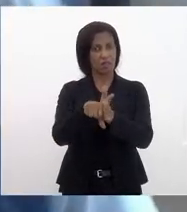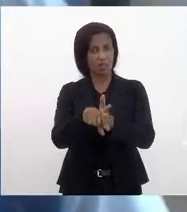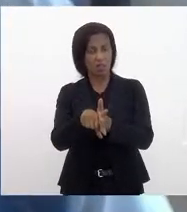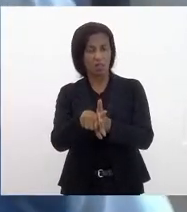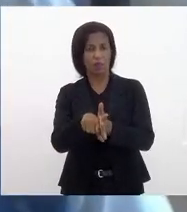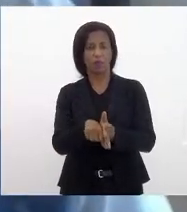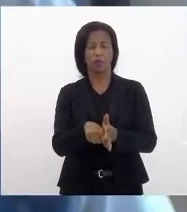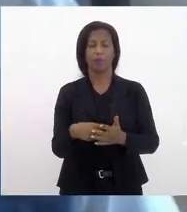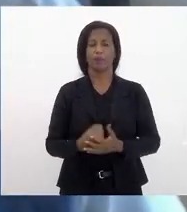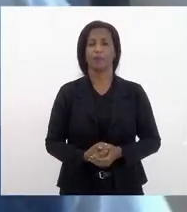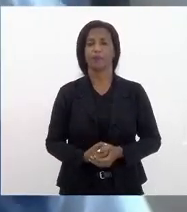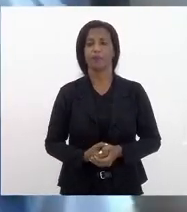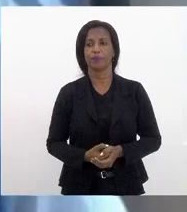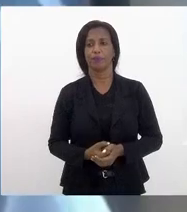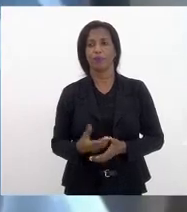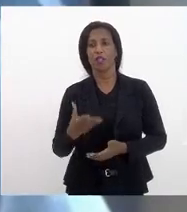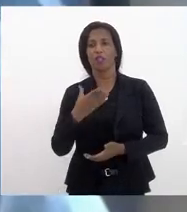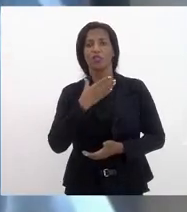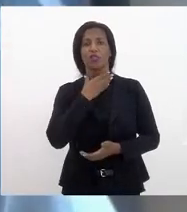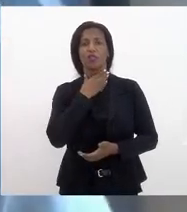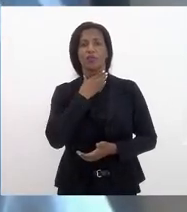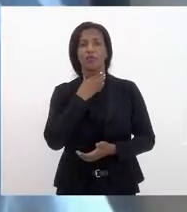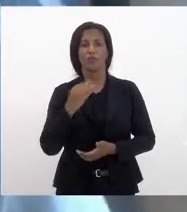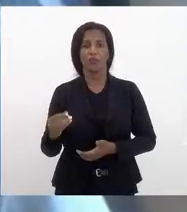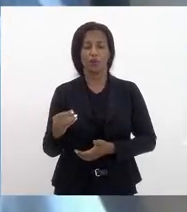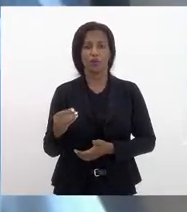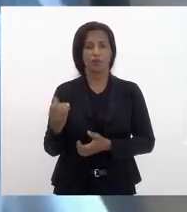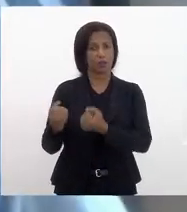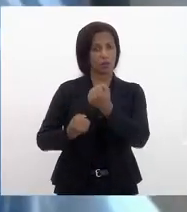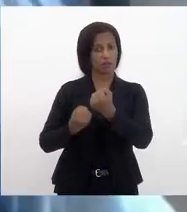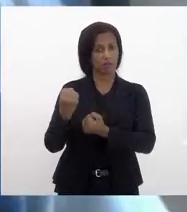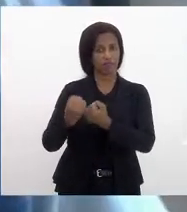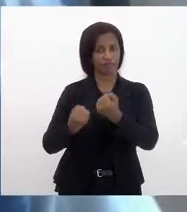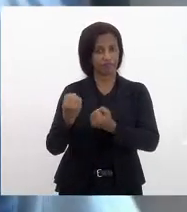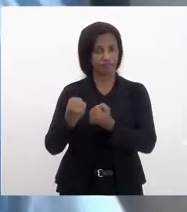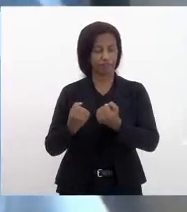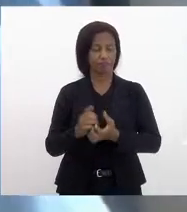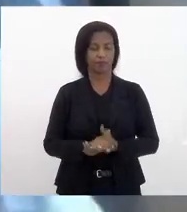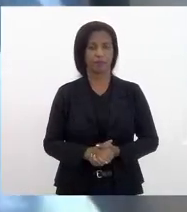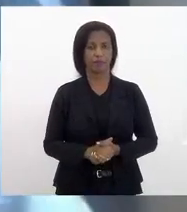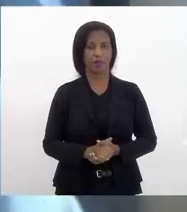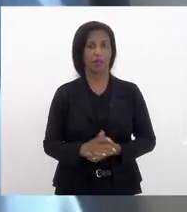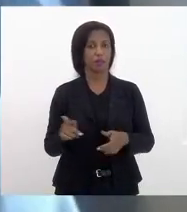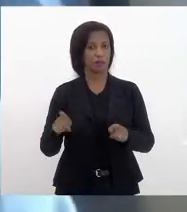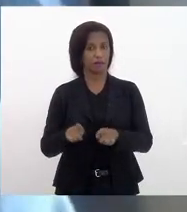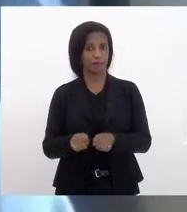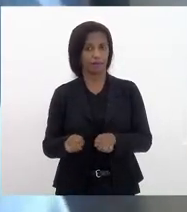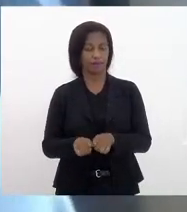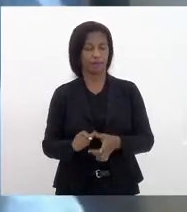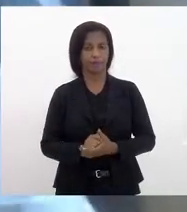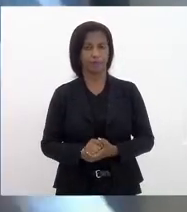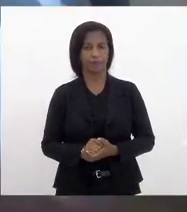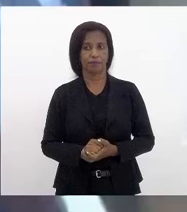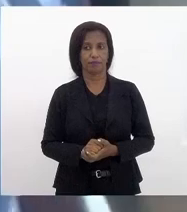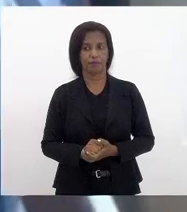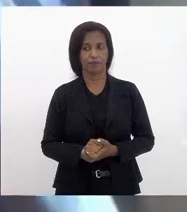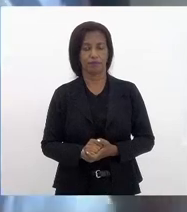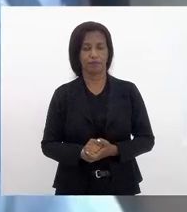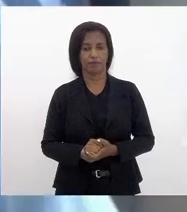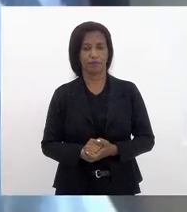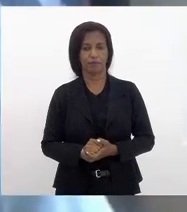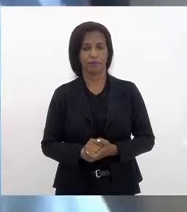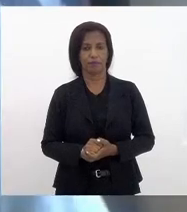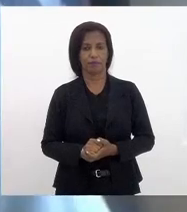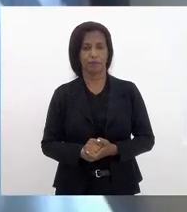tipos de falsificação em veículos. Outra coisa, a sinergia